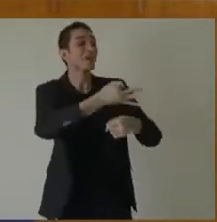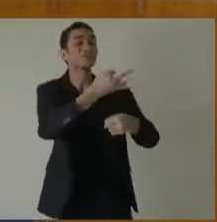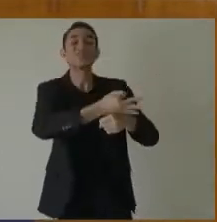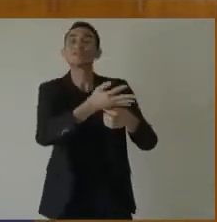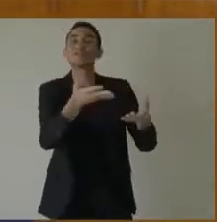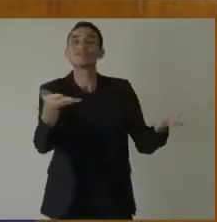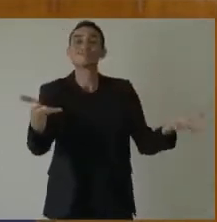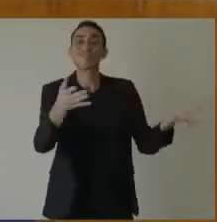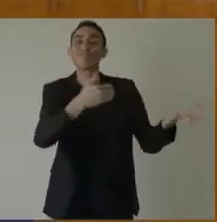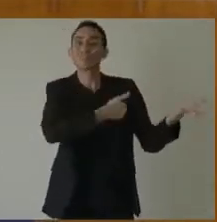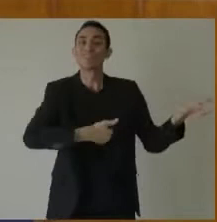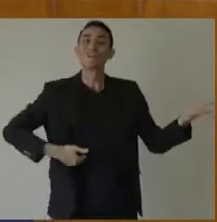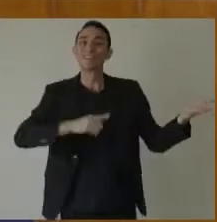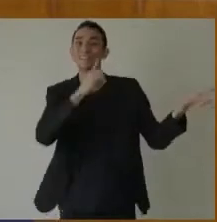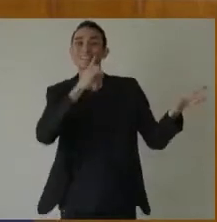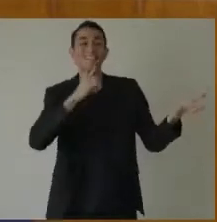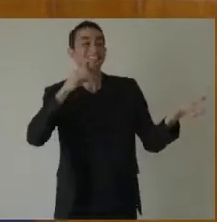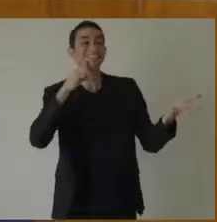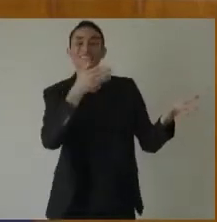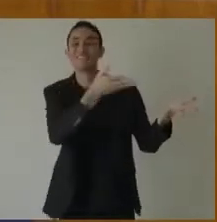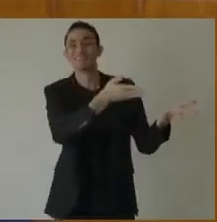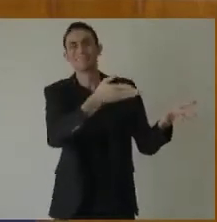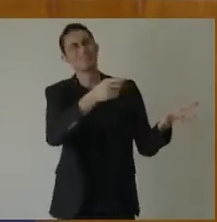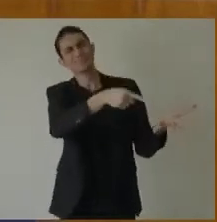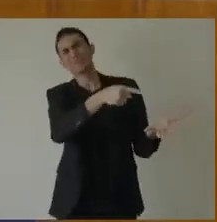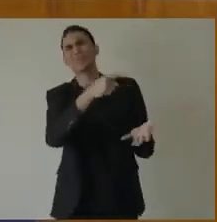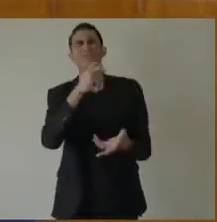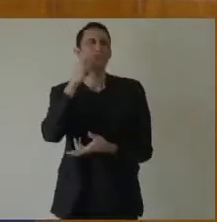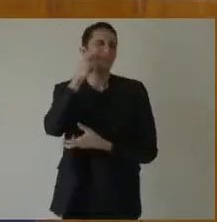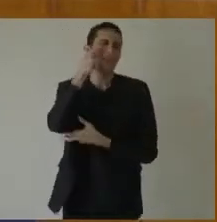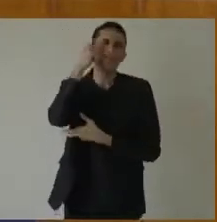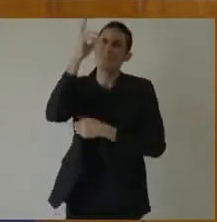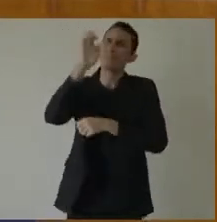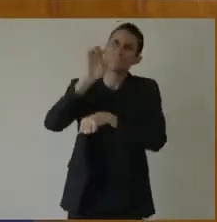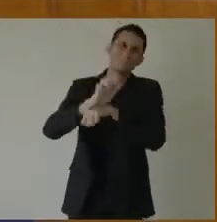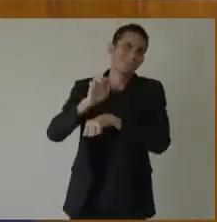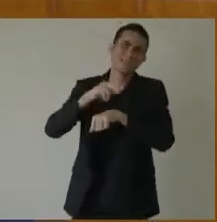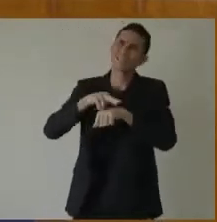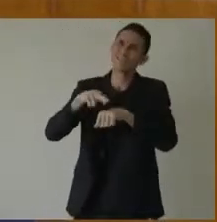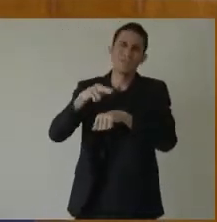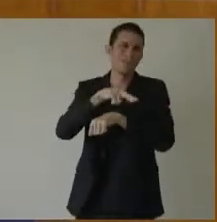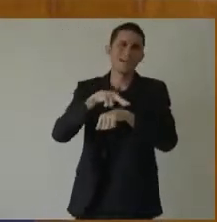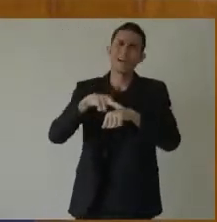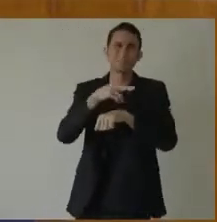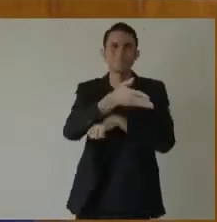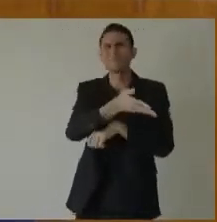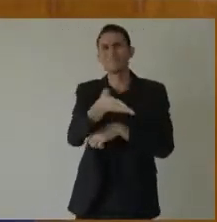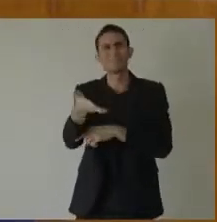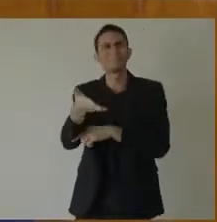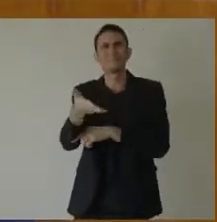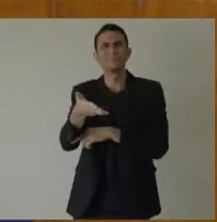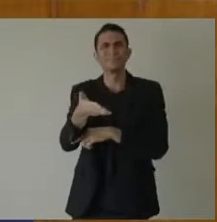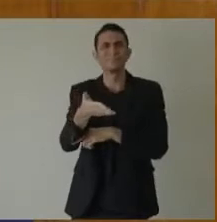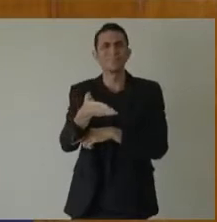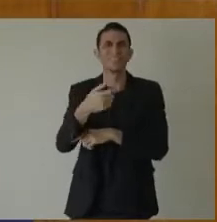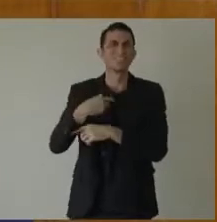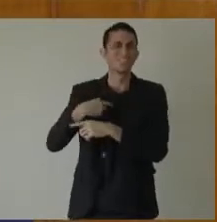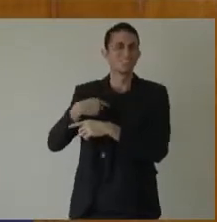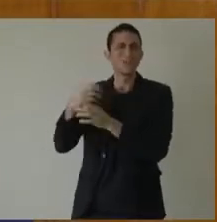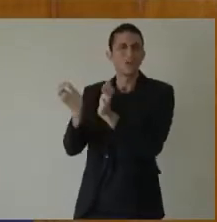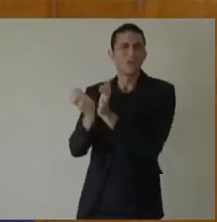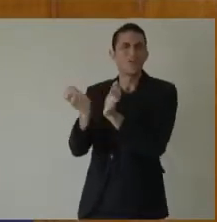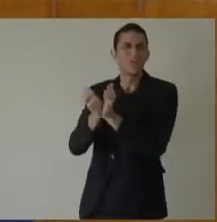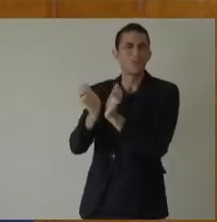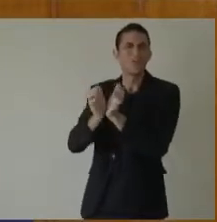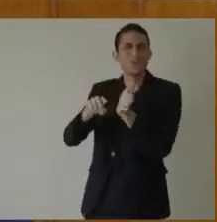Estado. Você colocou, segundo o dado do Getúlio Vargas da Fundação, 46% da população na pobreza. Por quê?